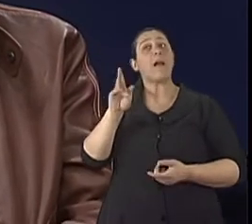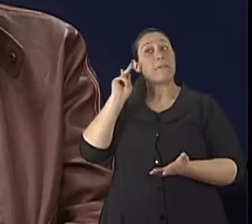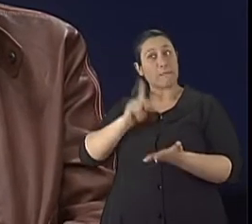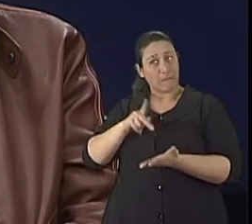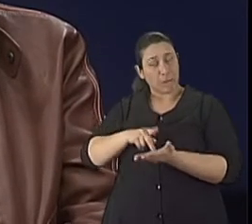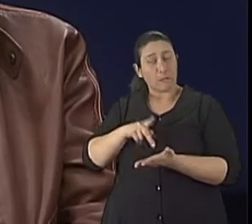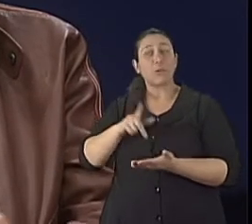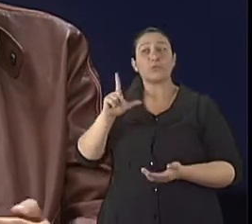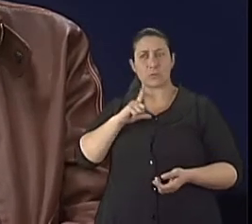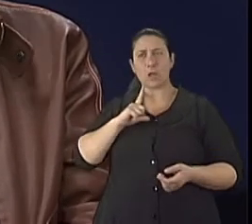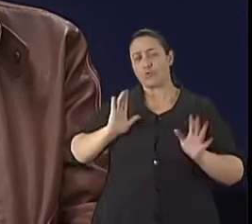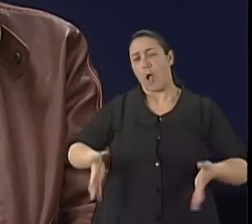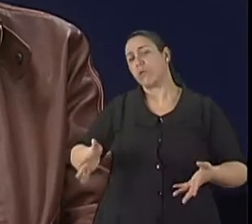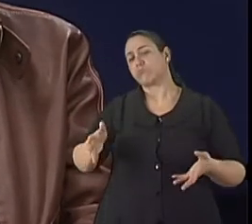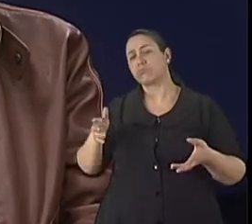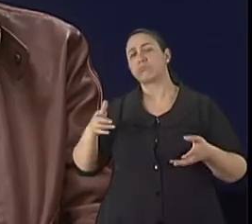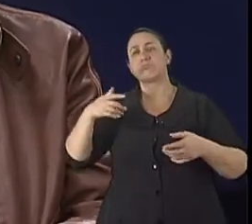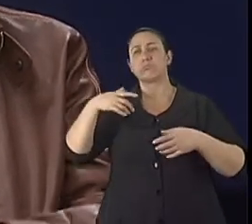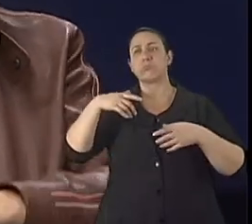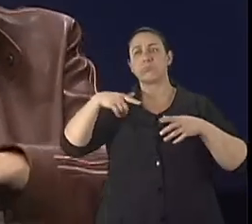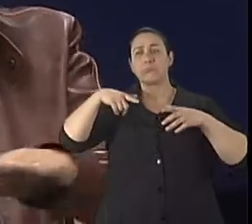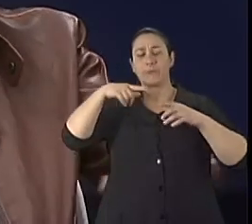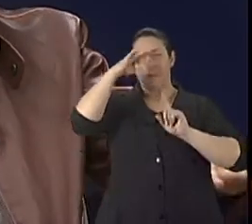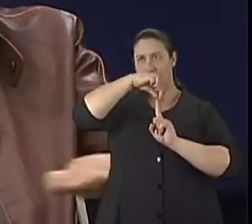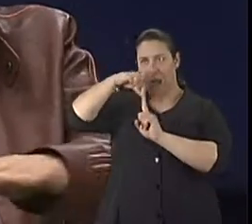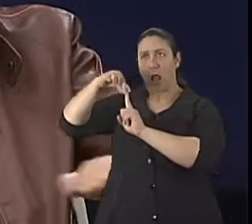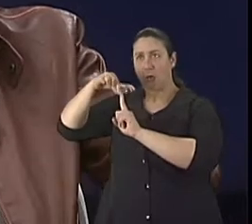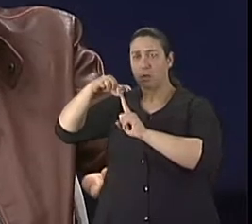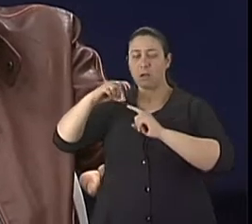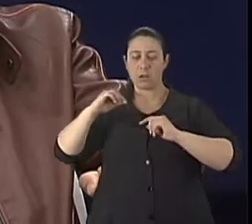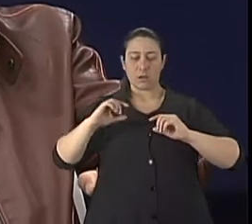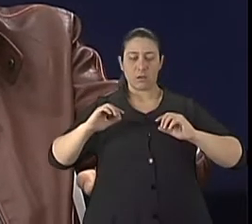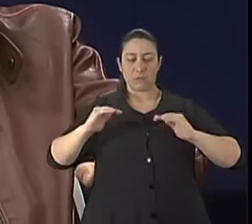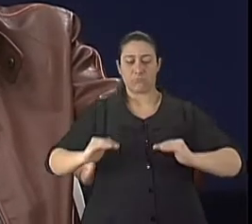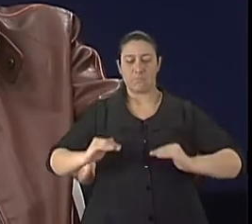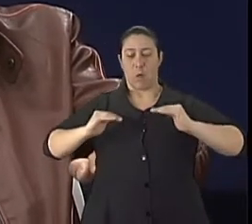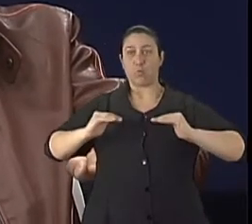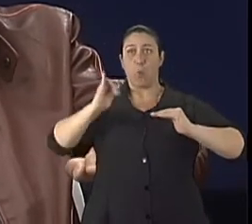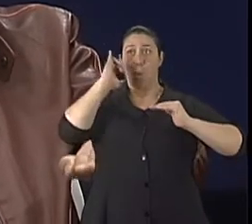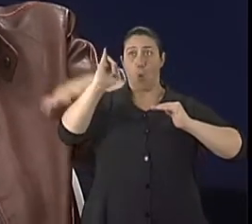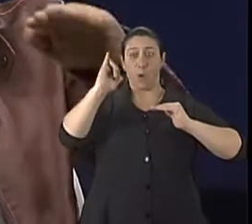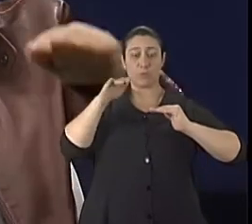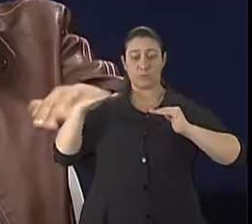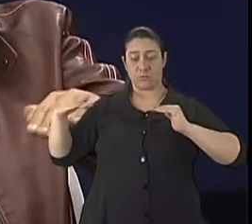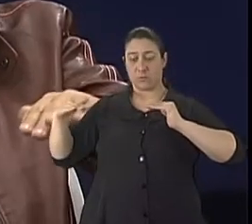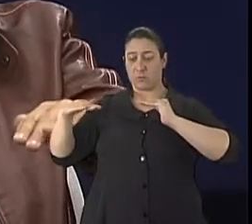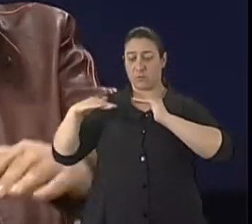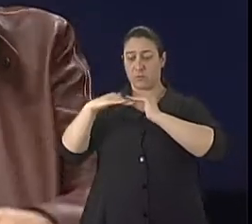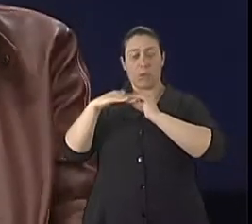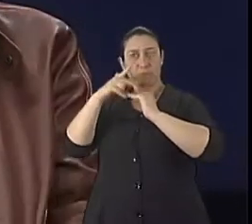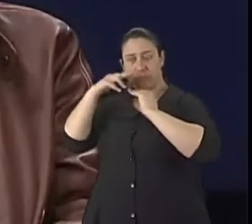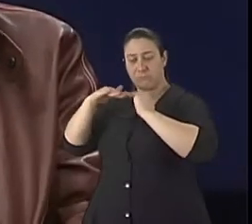existem, nós temos que avaliar, né? A questão de existem paradas ao nível da calçada e existem plataformas